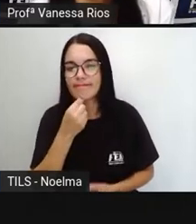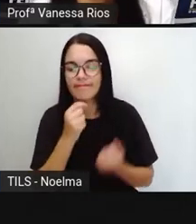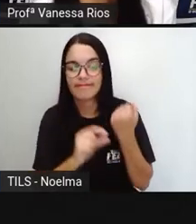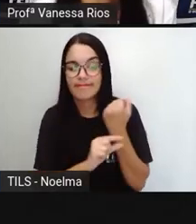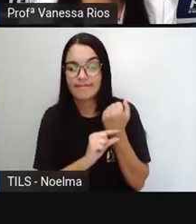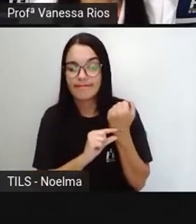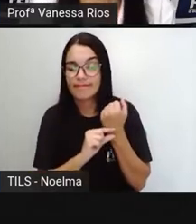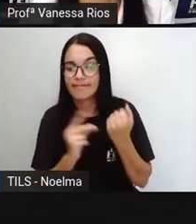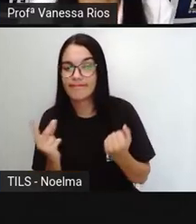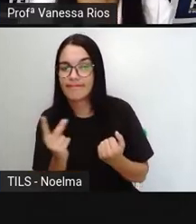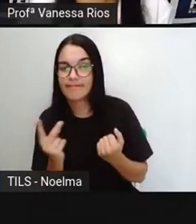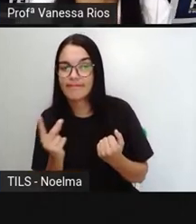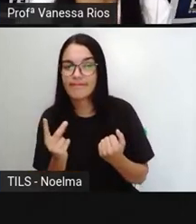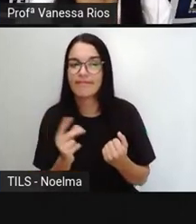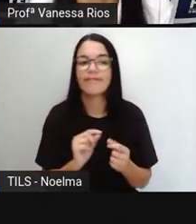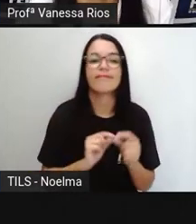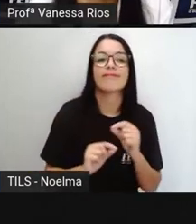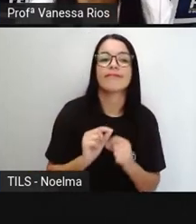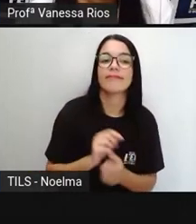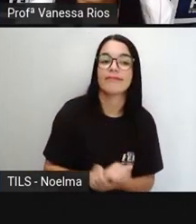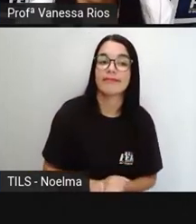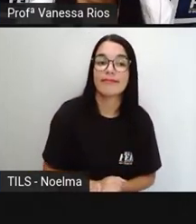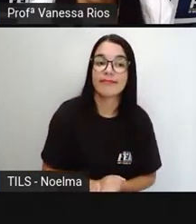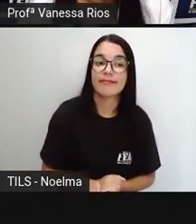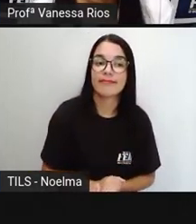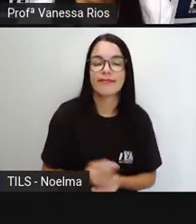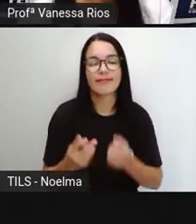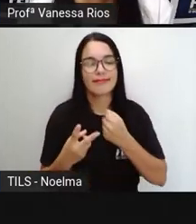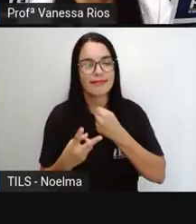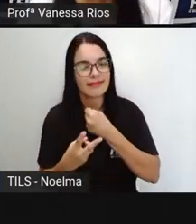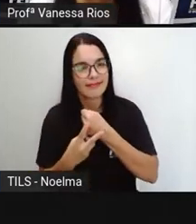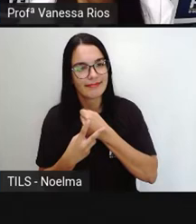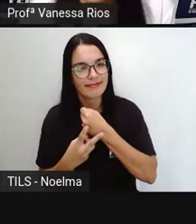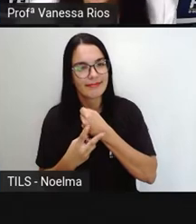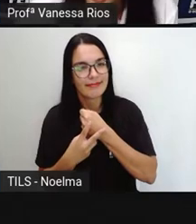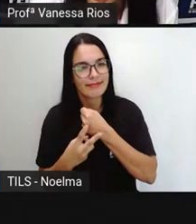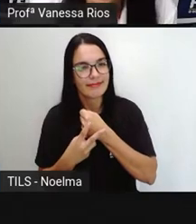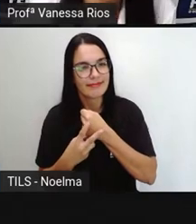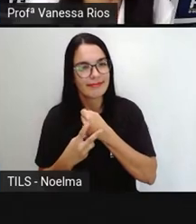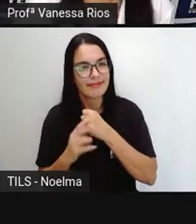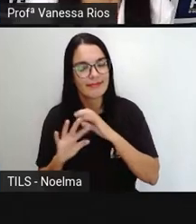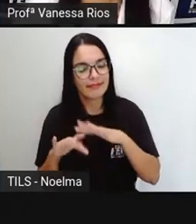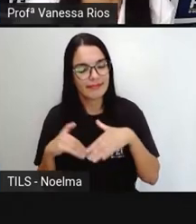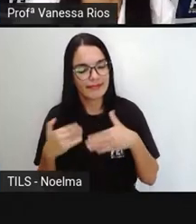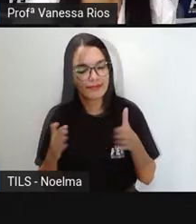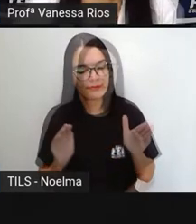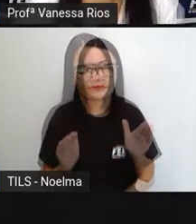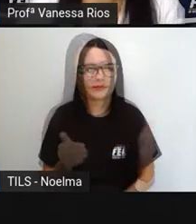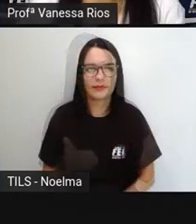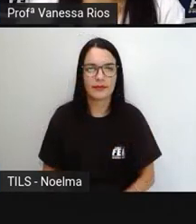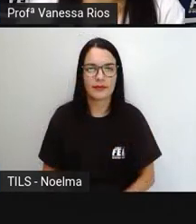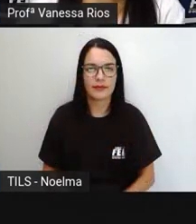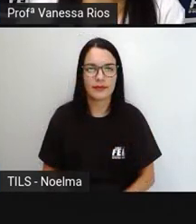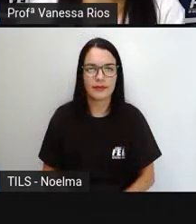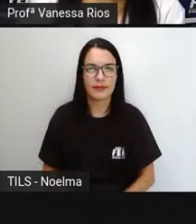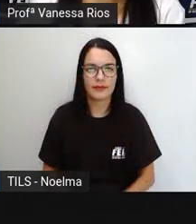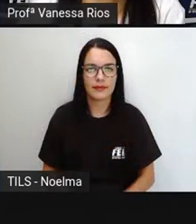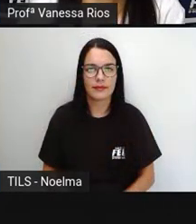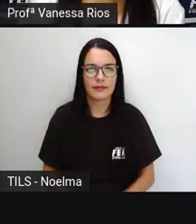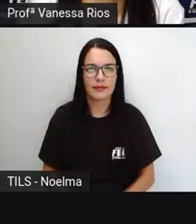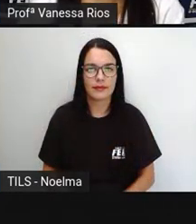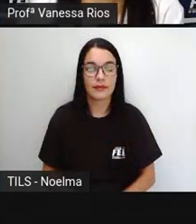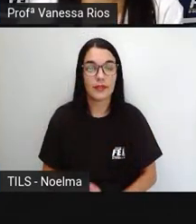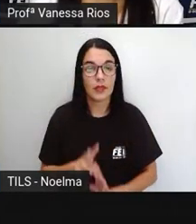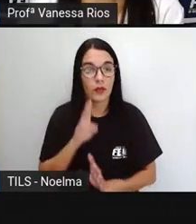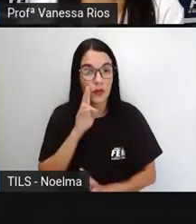Santos na produção dessa música, são justamente os verbos, o foco do nosso estudo hoje. E aí olhem só,